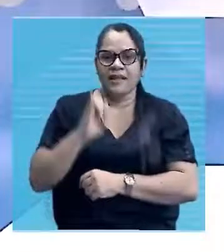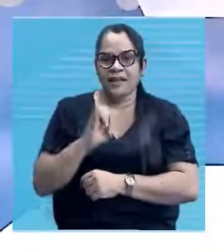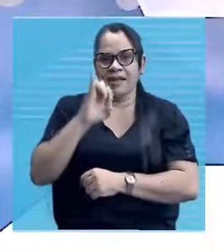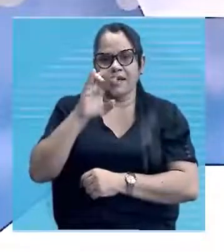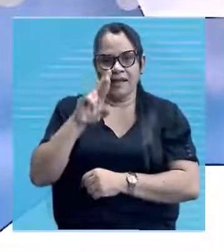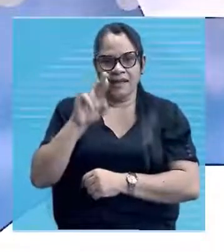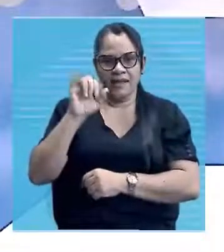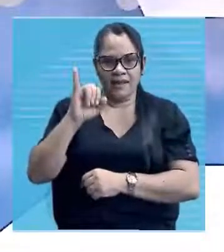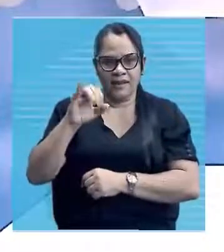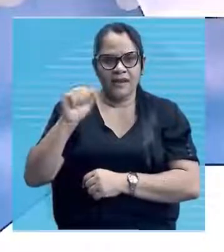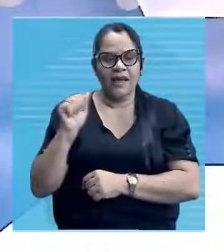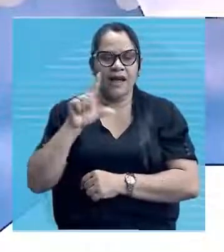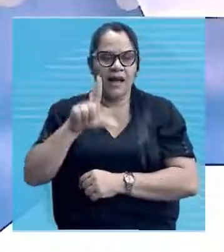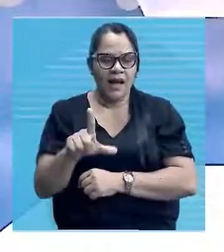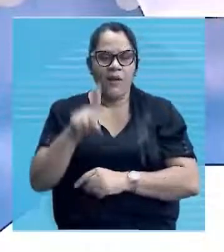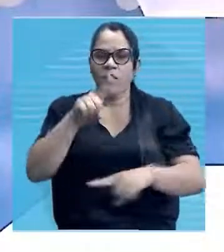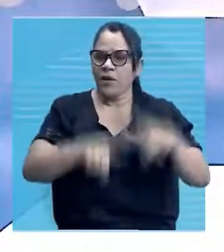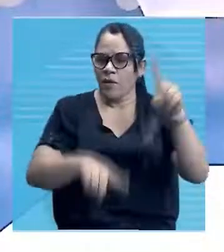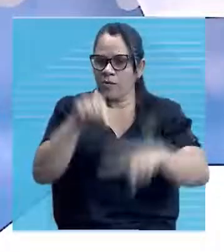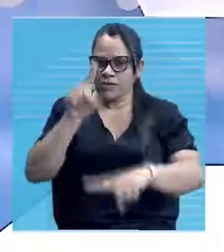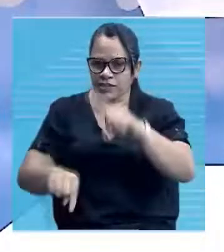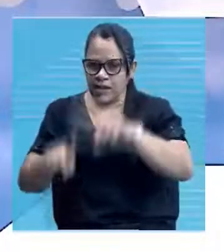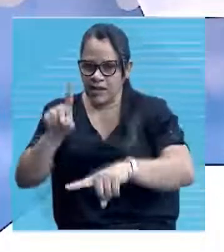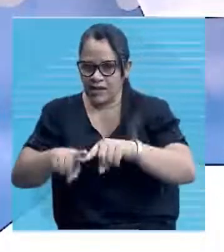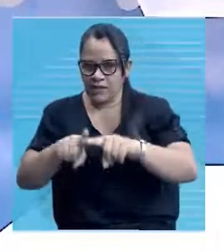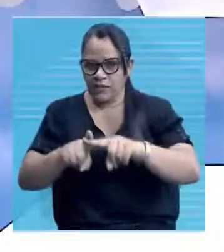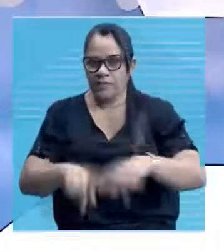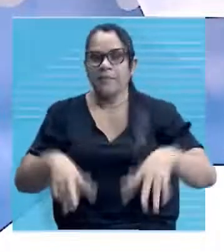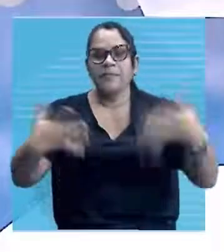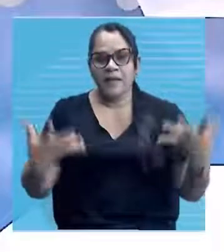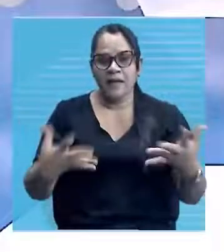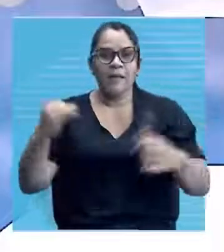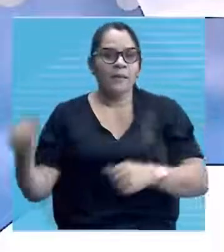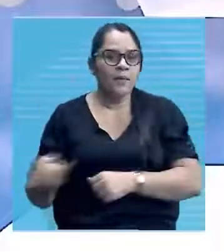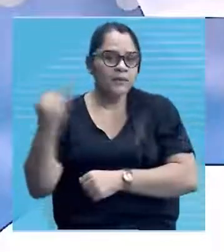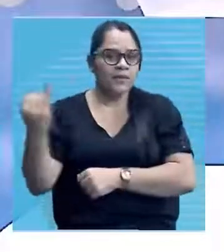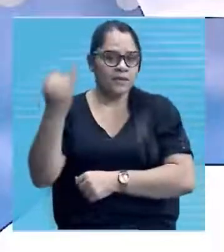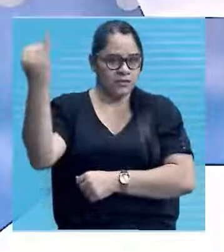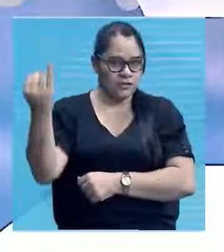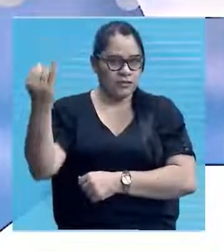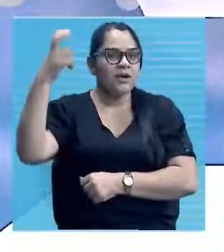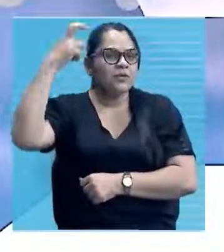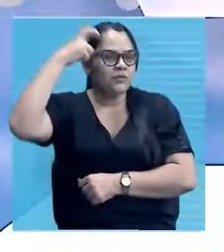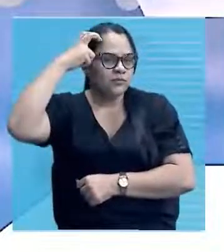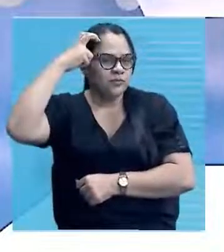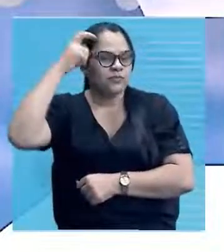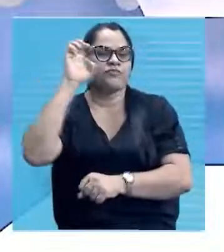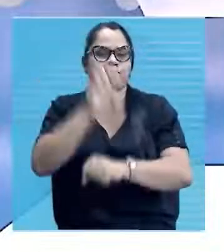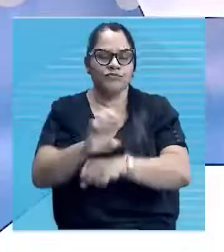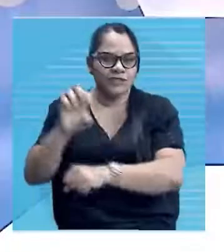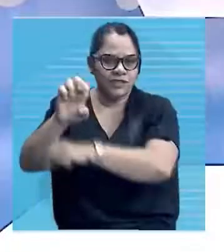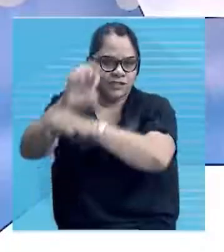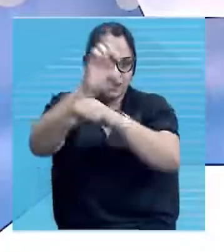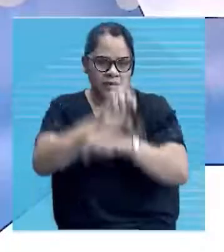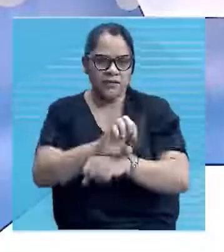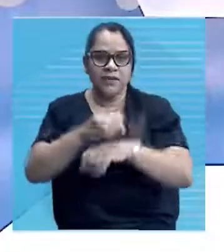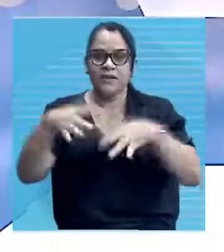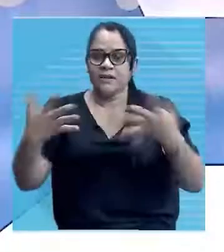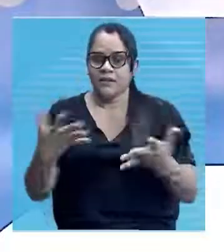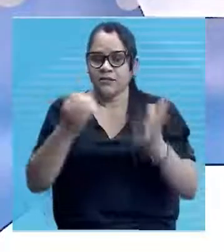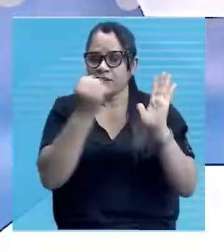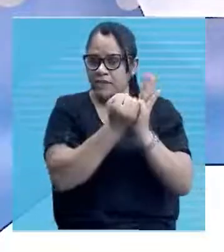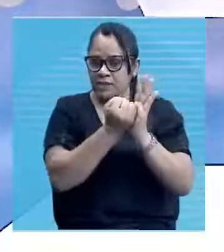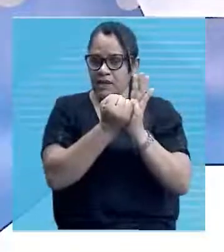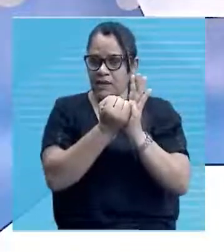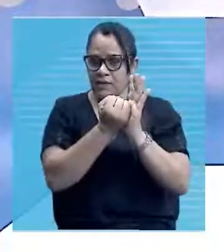De belo que nós temos, de importante para a cultura do nosso Estado, ok? E aí, eu faço questão mais uma vez de destacar que nós